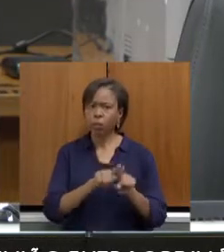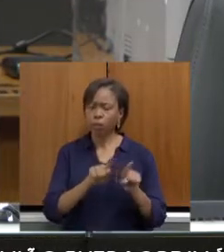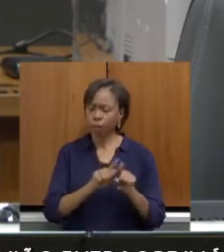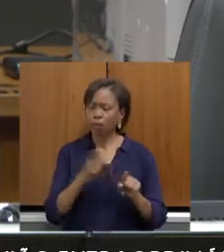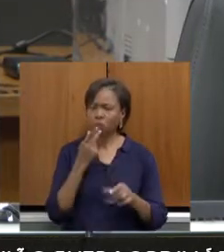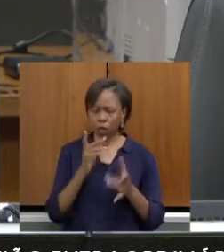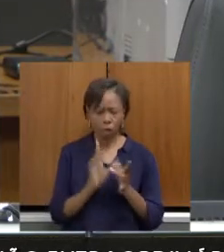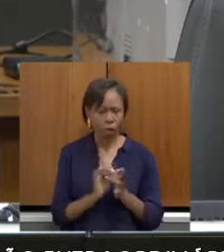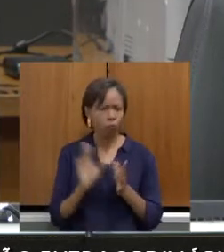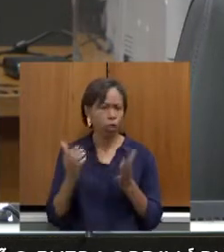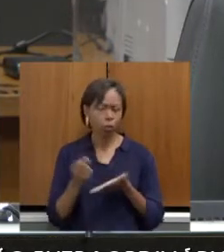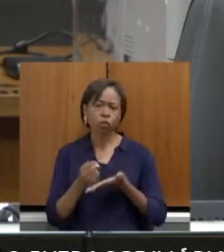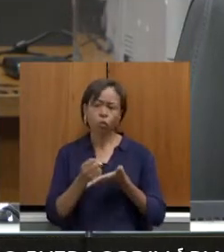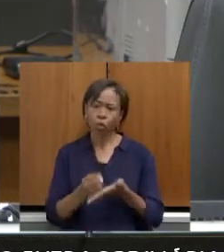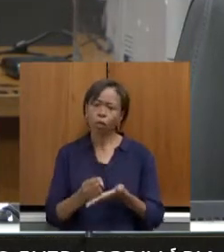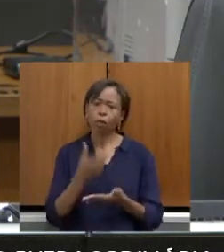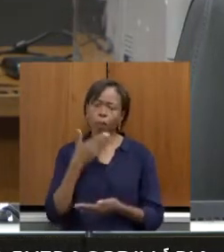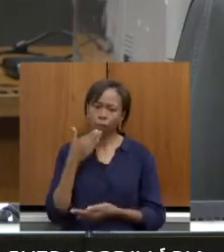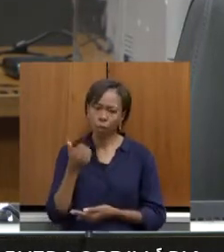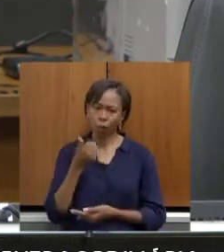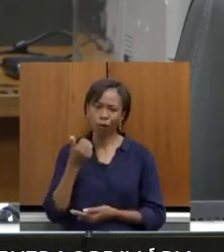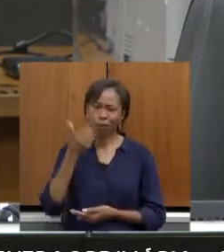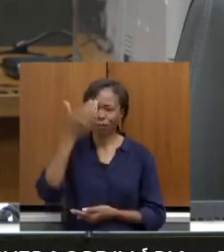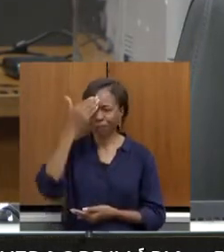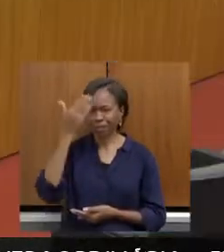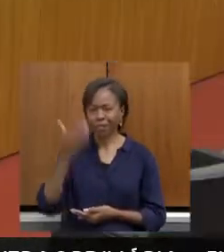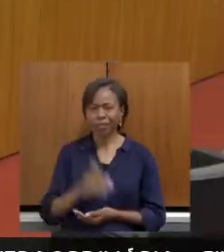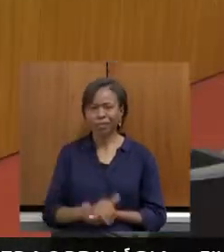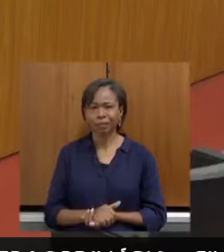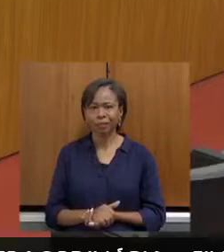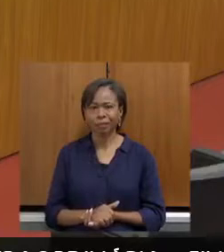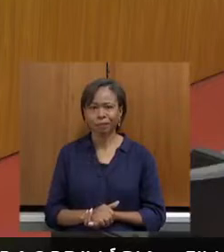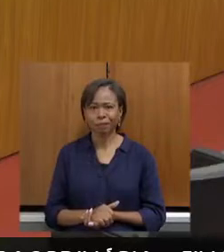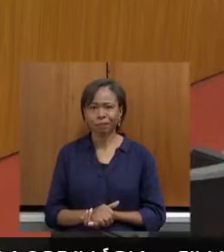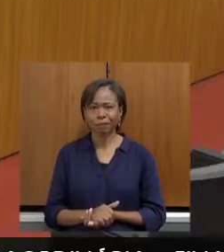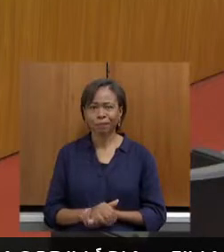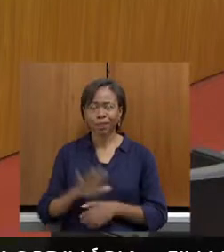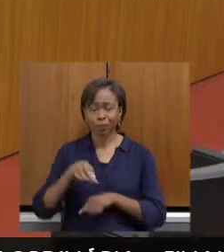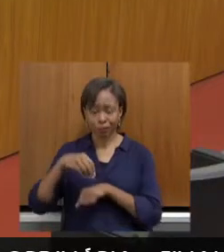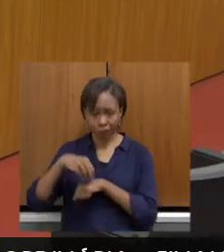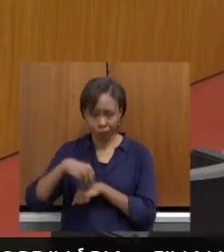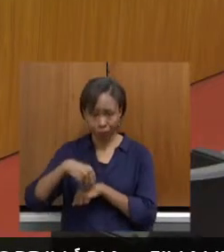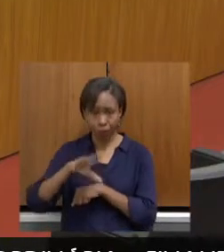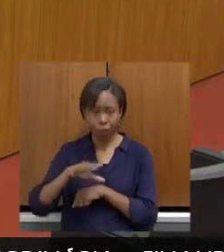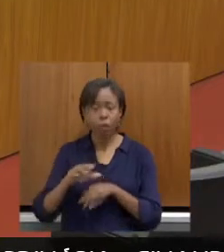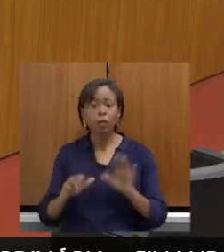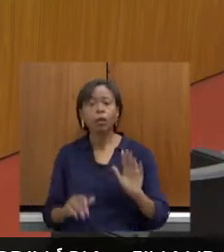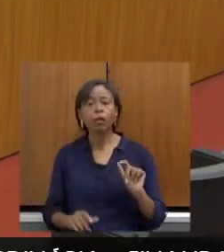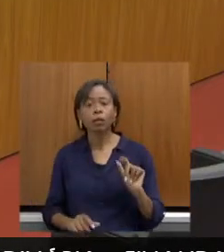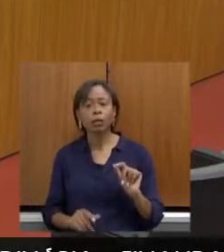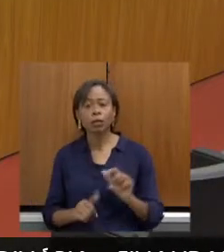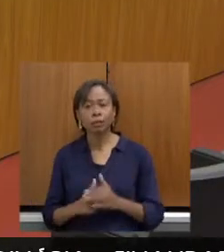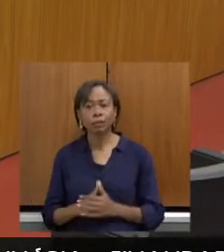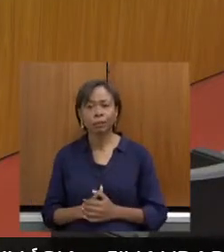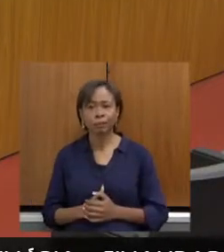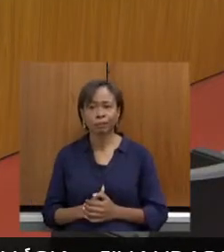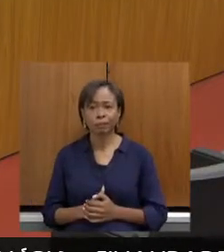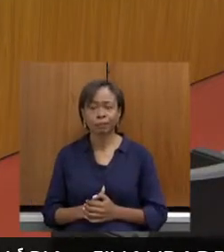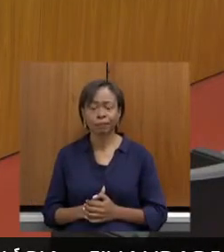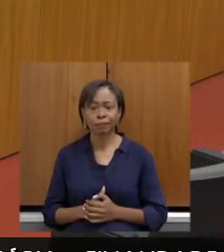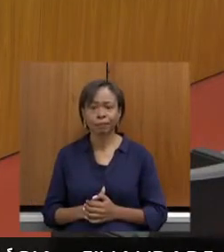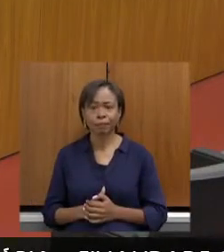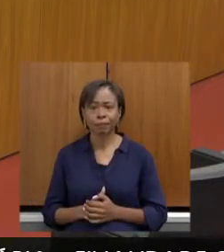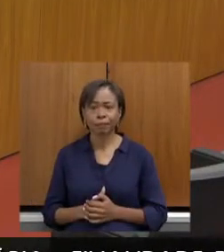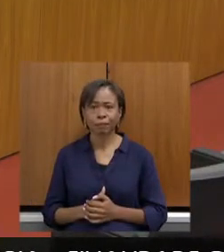essas tratativas, melhor. Obrigada. Está bom, não estão me tirando o caminhamento, pediria... Sim, sim. Deixa eu só falar um pouquinho